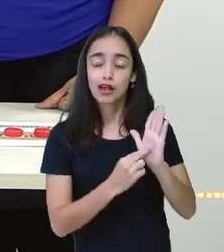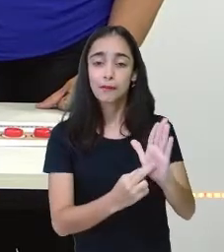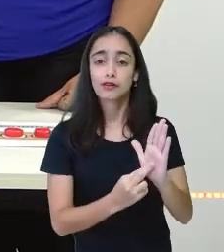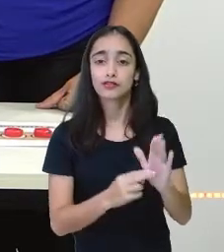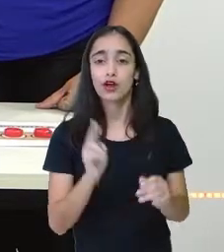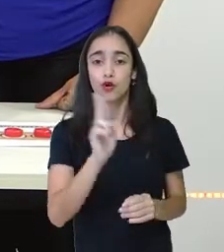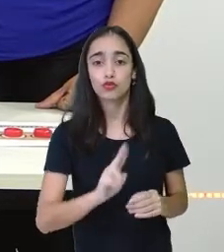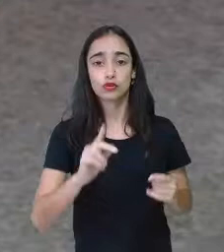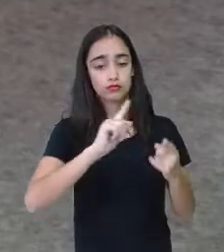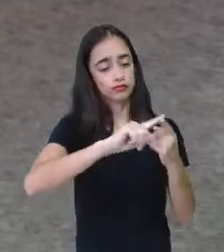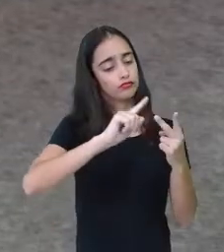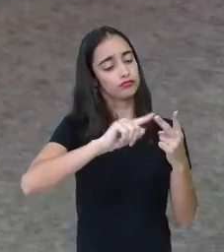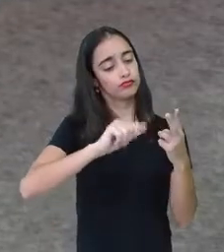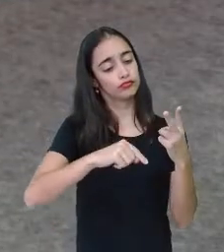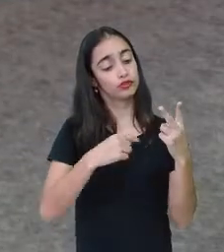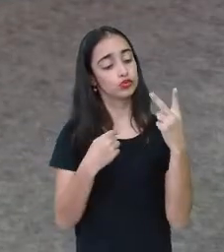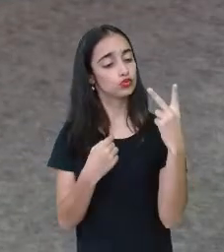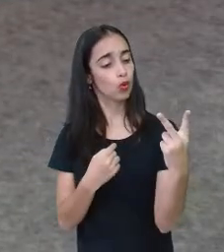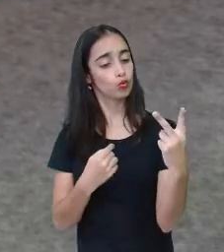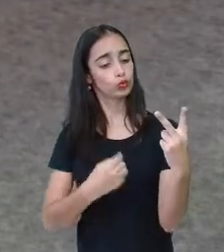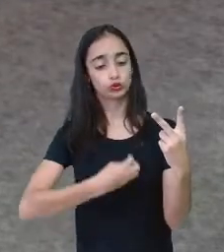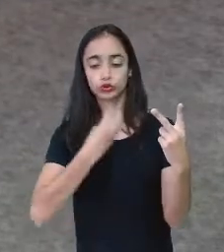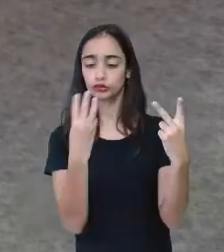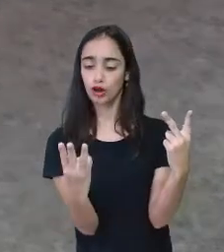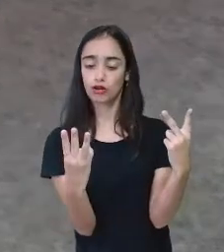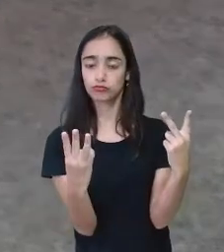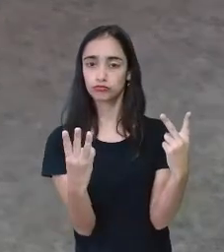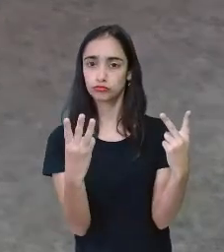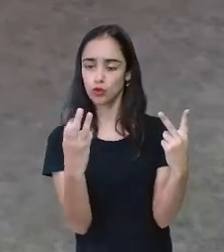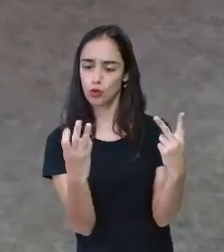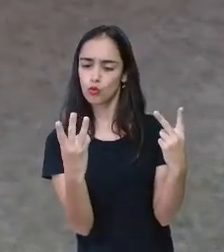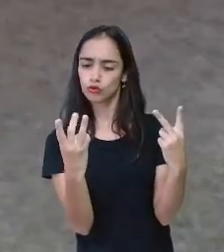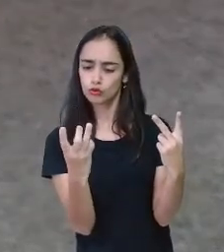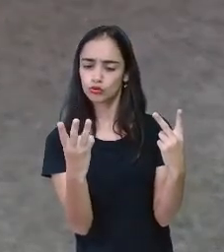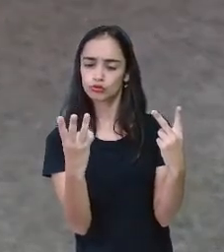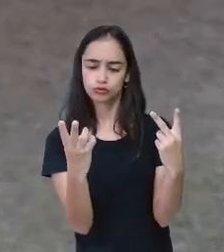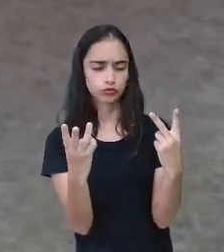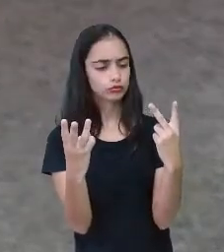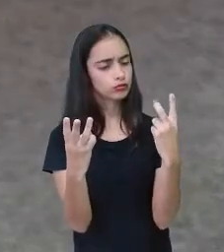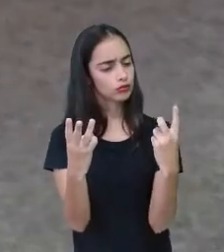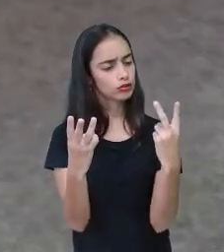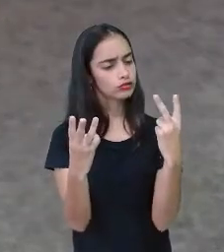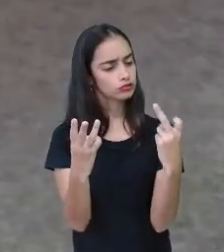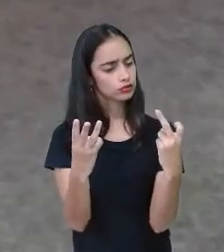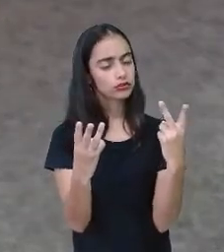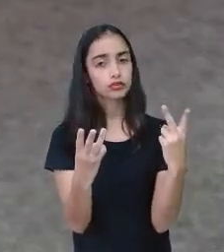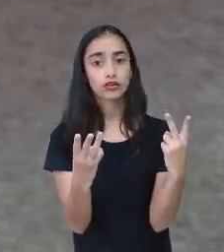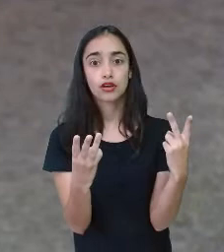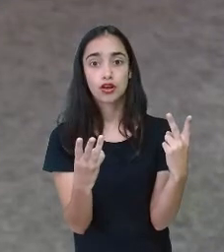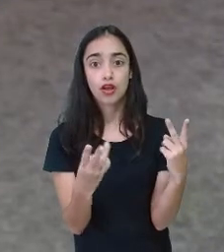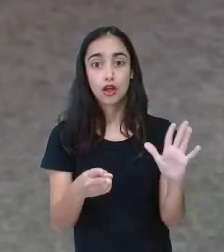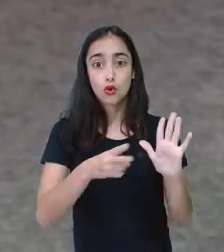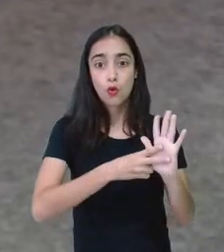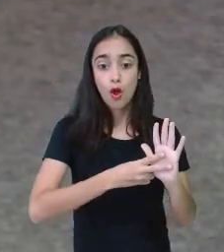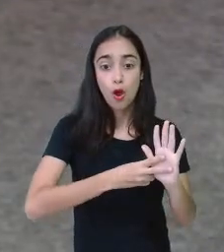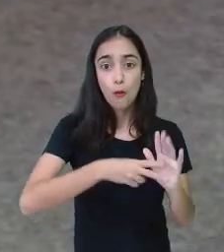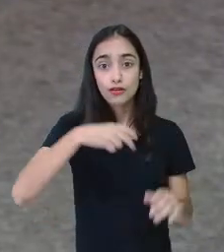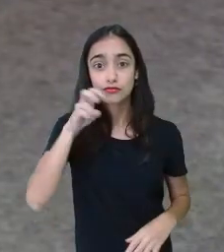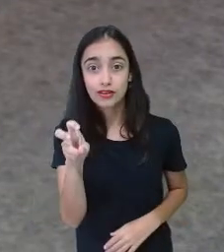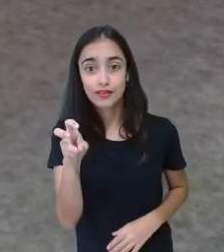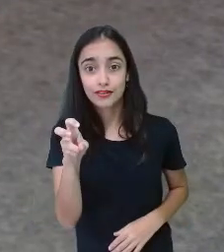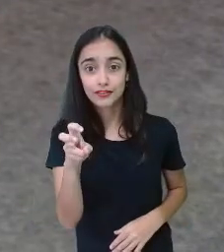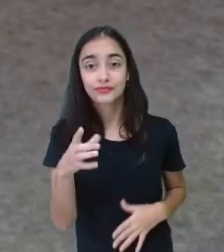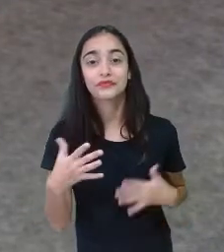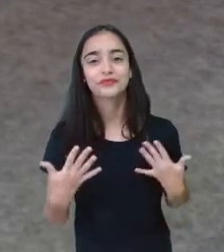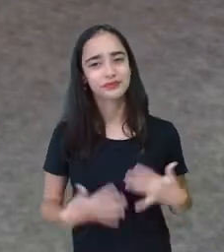dois dedinhos de um lado e três dedinhos do outro. E aí, um, dois, três, quatro, cinco. Olha aí, outra